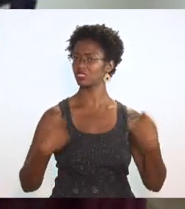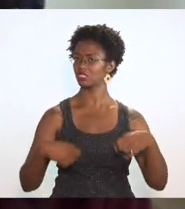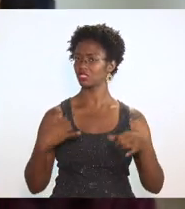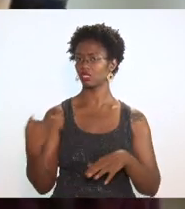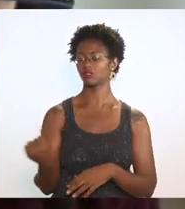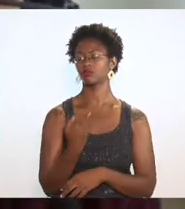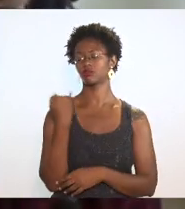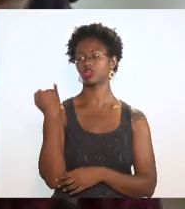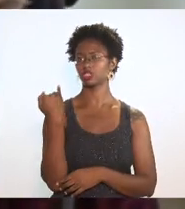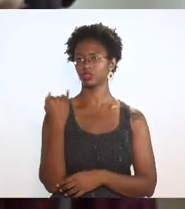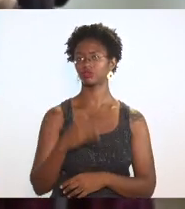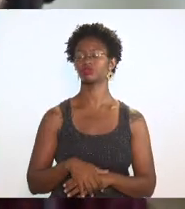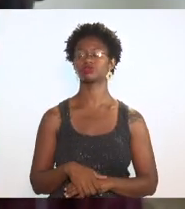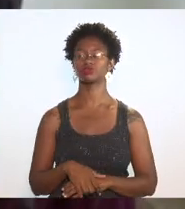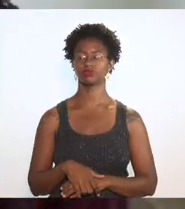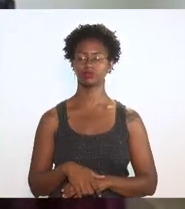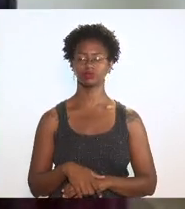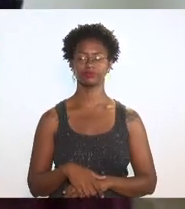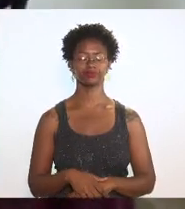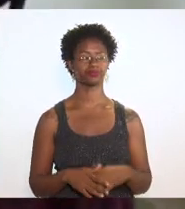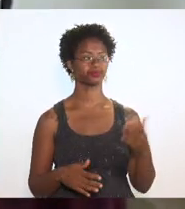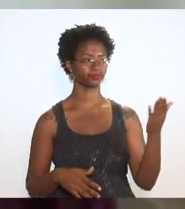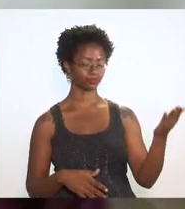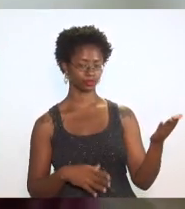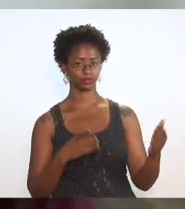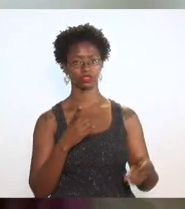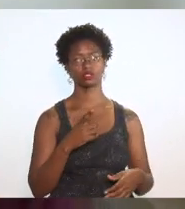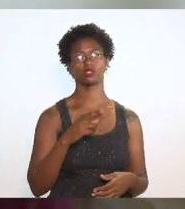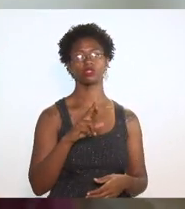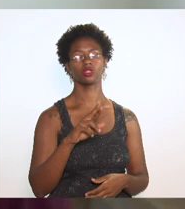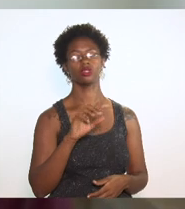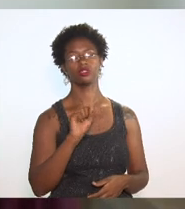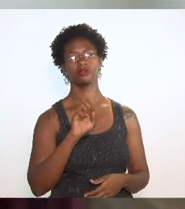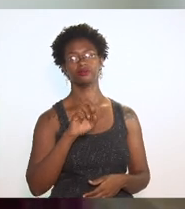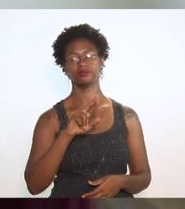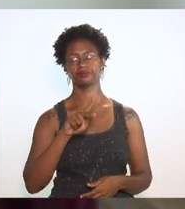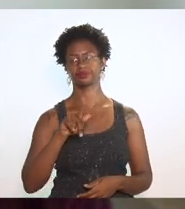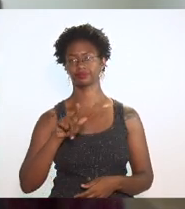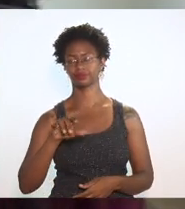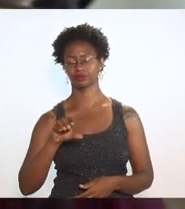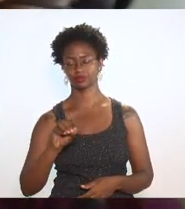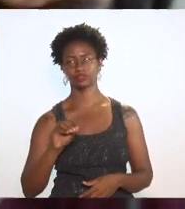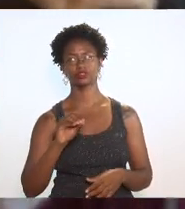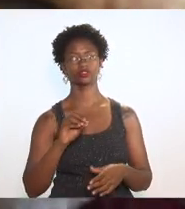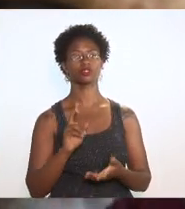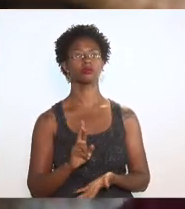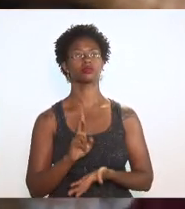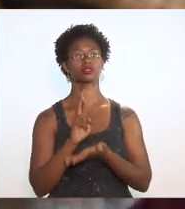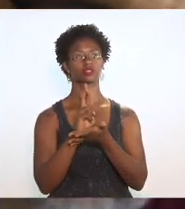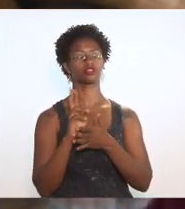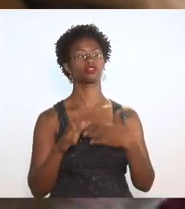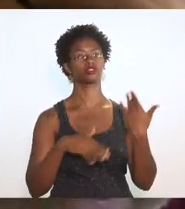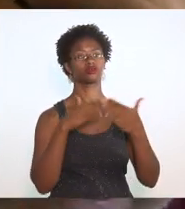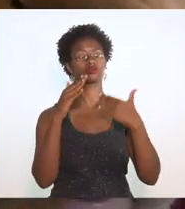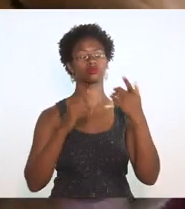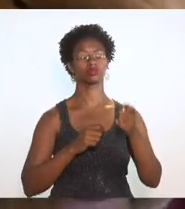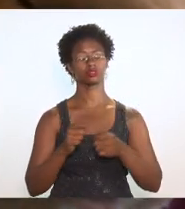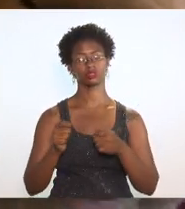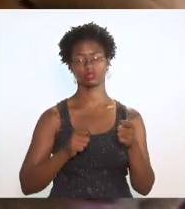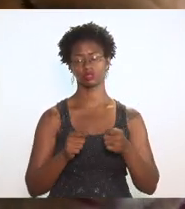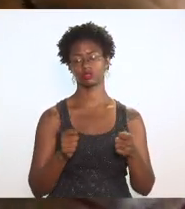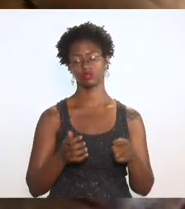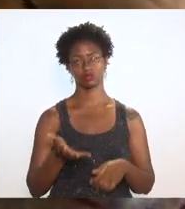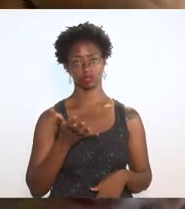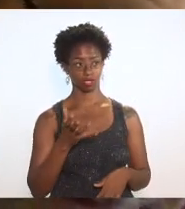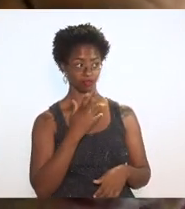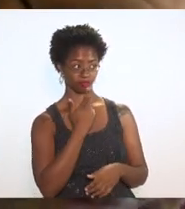eu argu do doutor Sérgio Martins representando o desenvolvimento econômico se quer